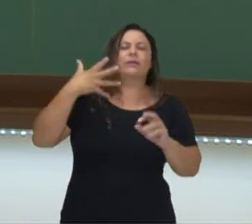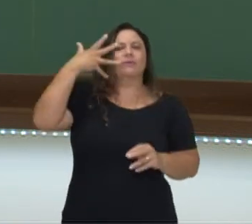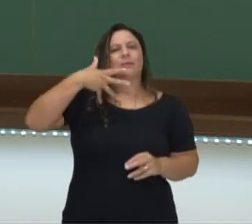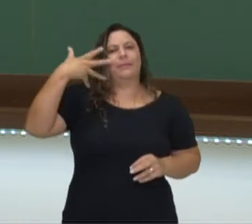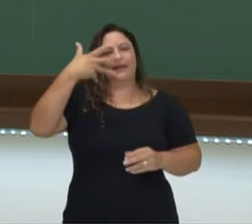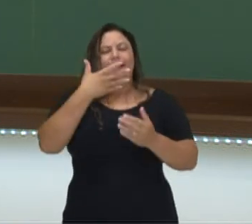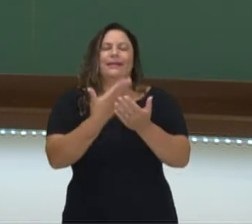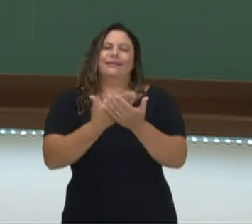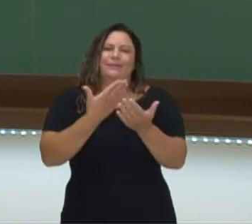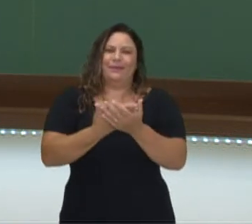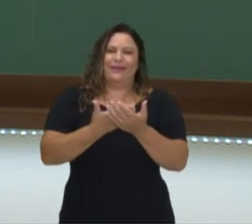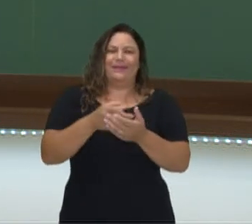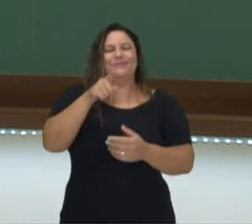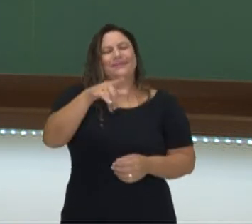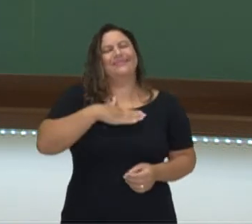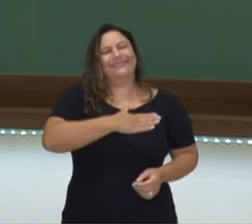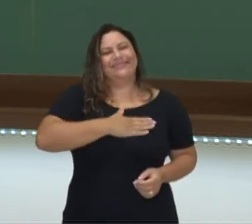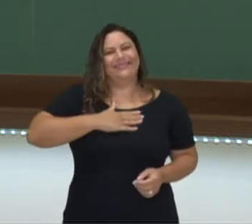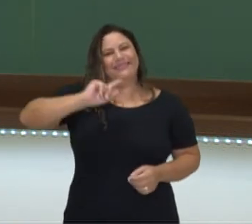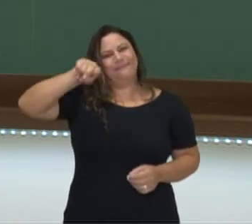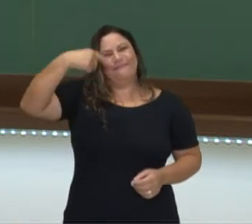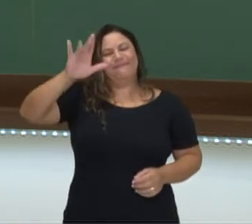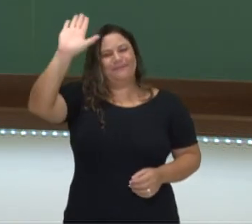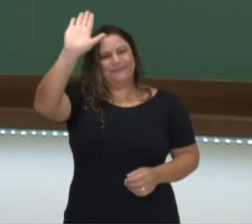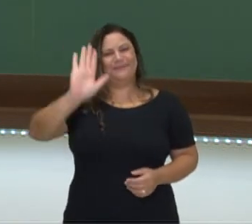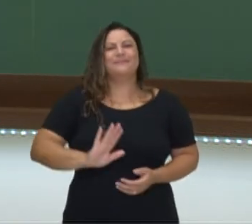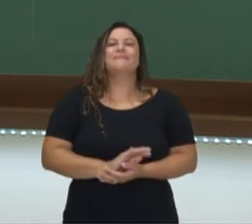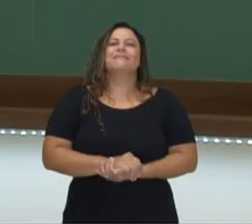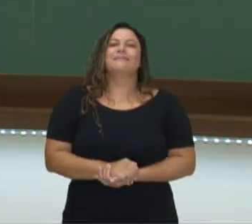palestra, ou uma aula. Espero que vocês tenham gostado. Bye, bye.